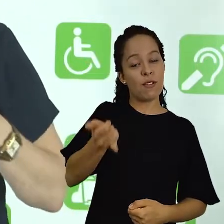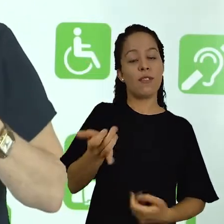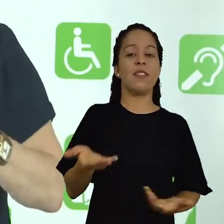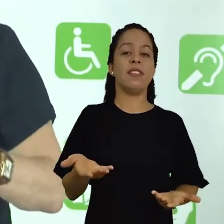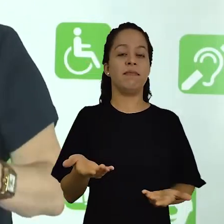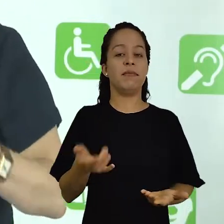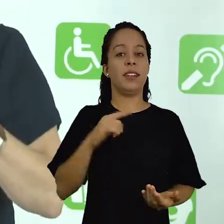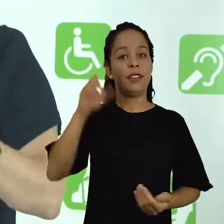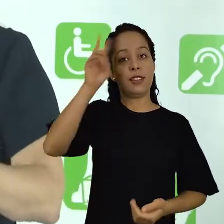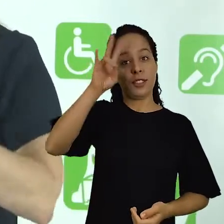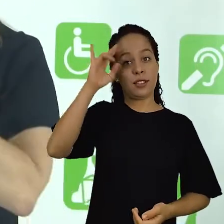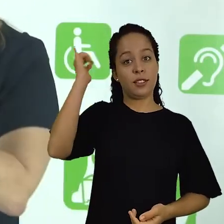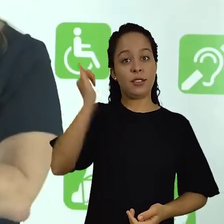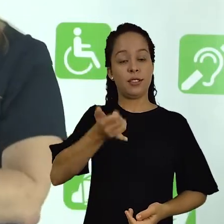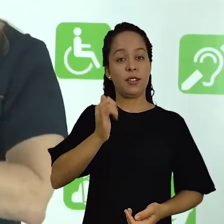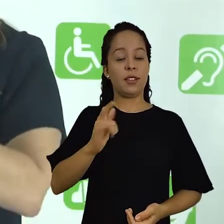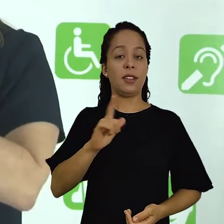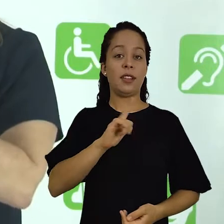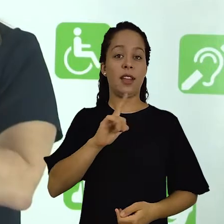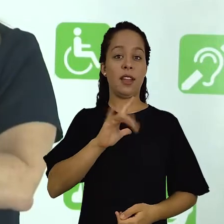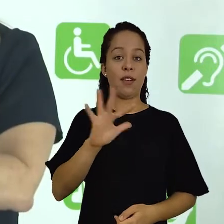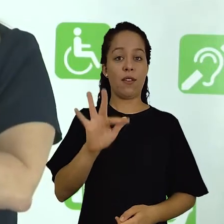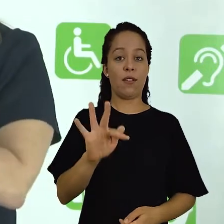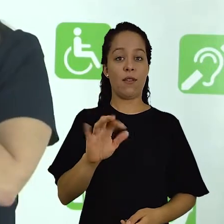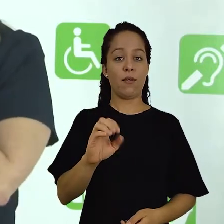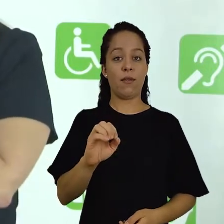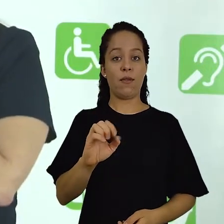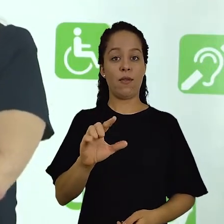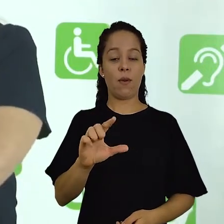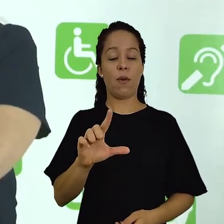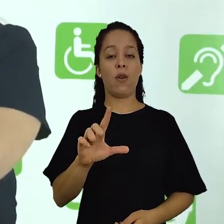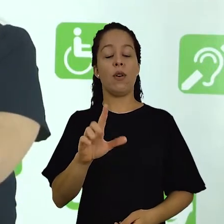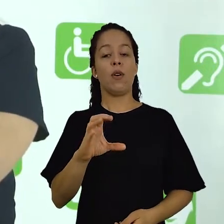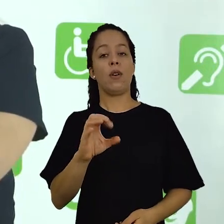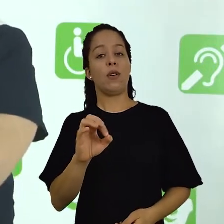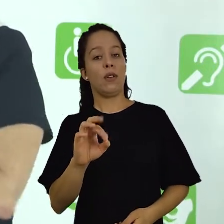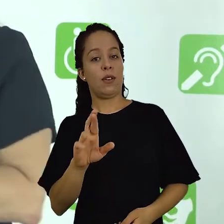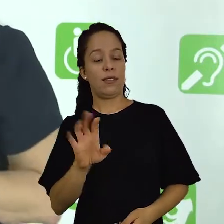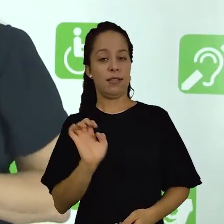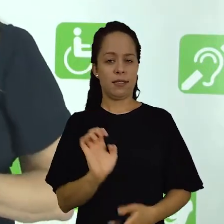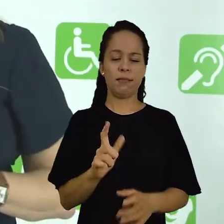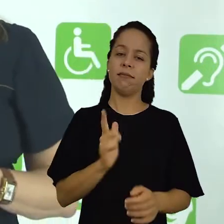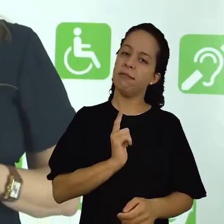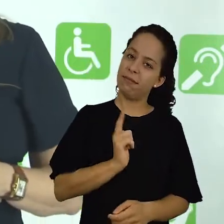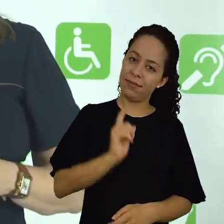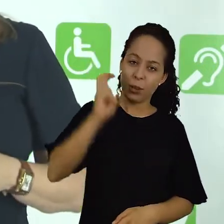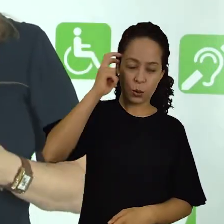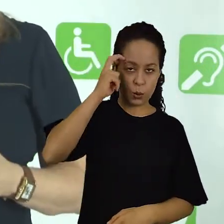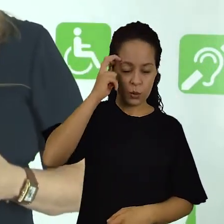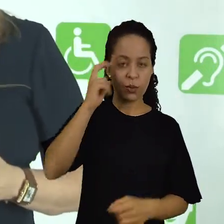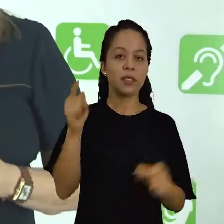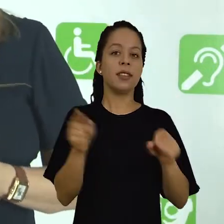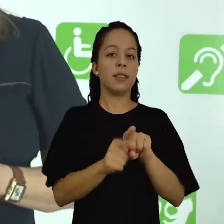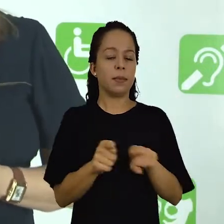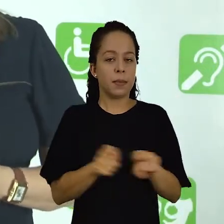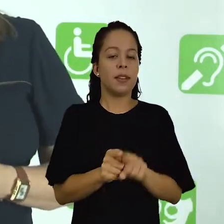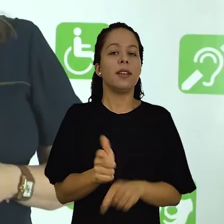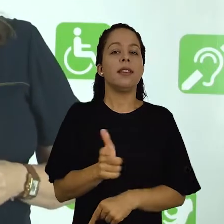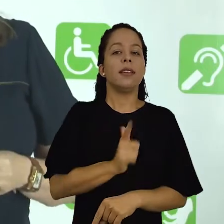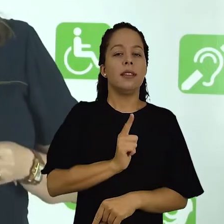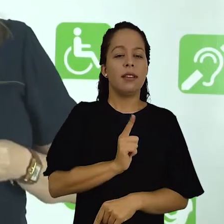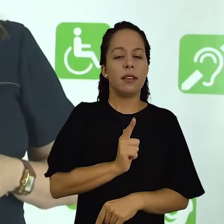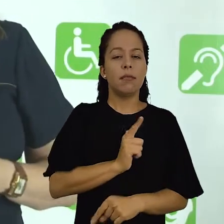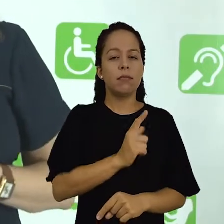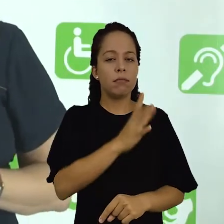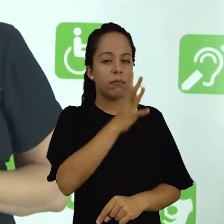meio de histórias. Nós temos aí exemplos e muitos exemplos, histórias do nosso folclore. Você também pode buscar